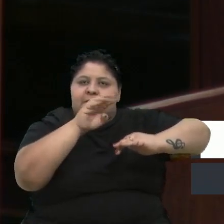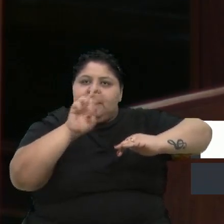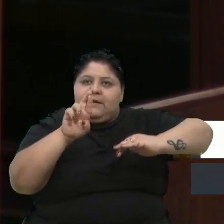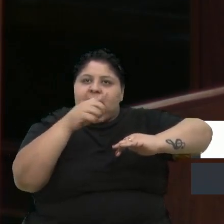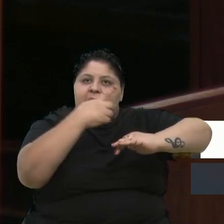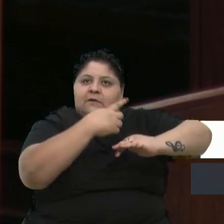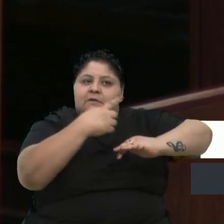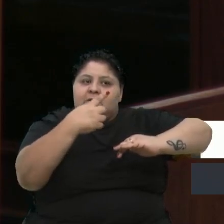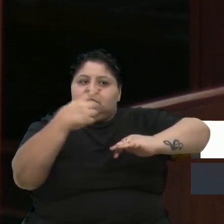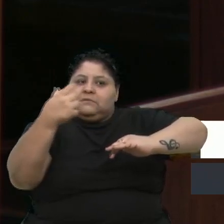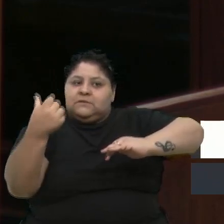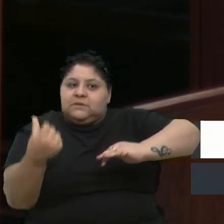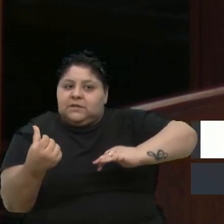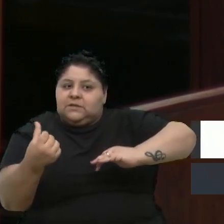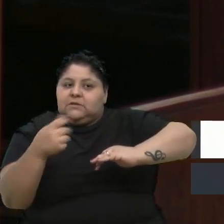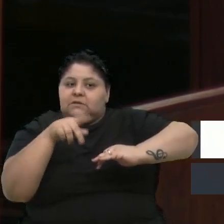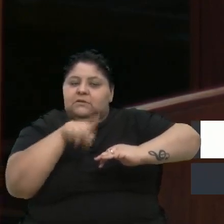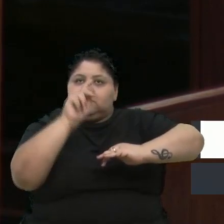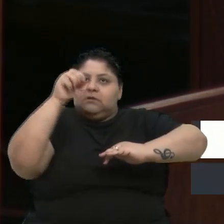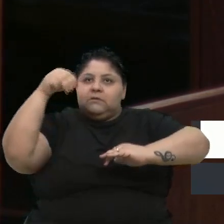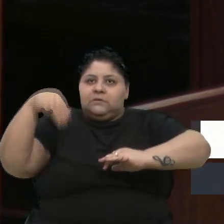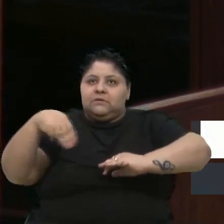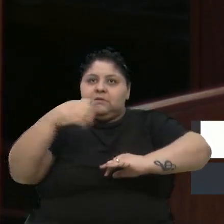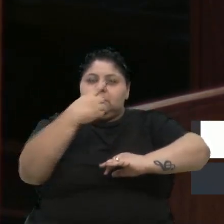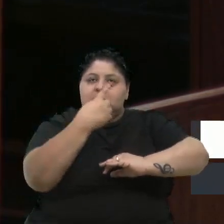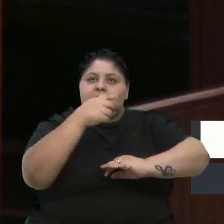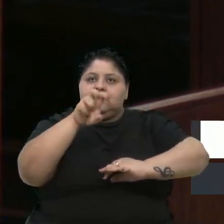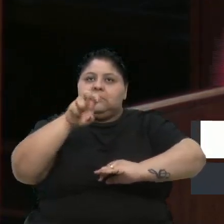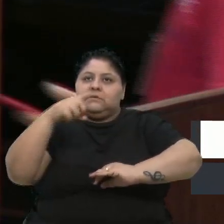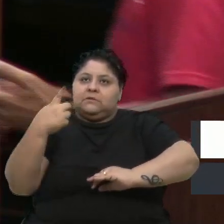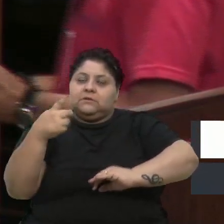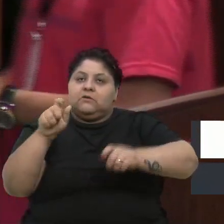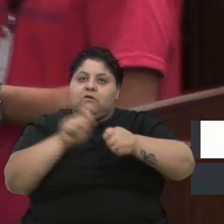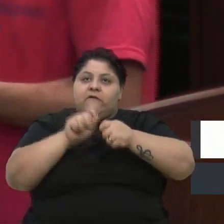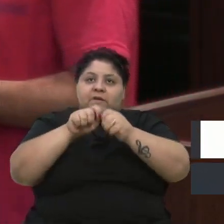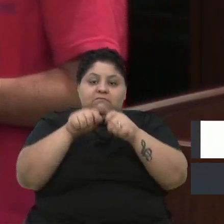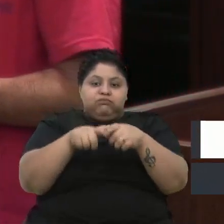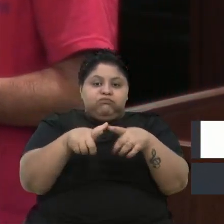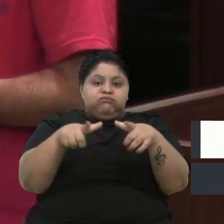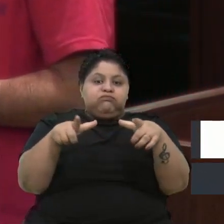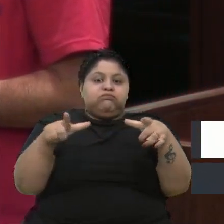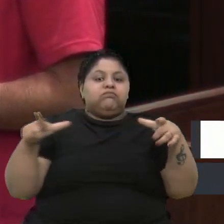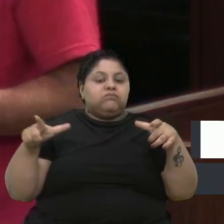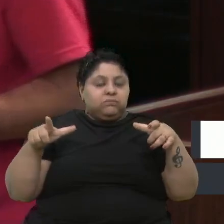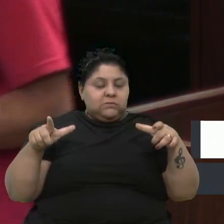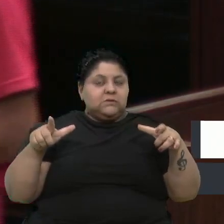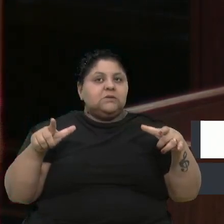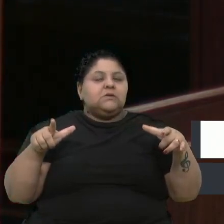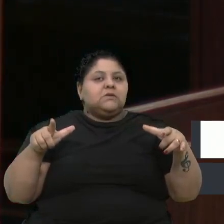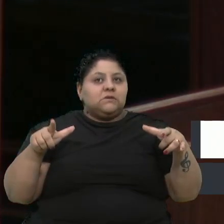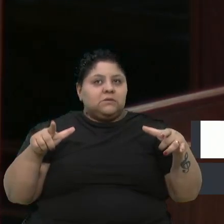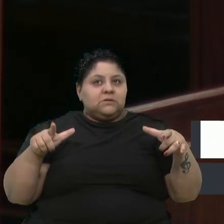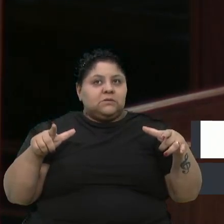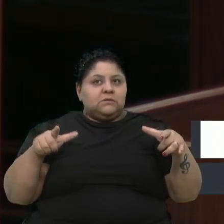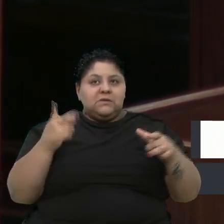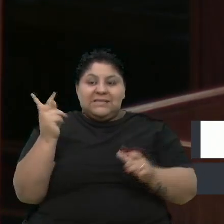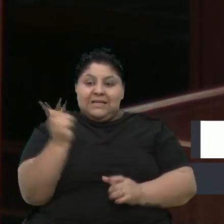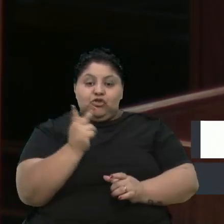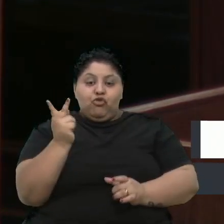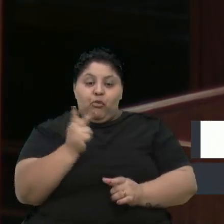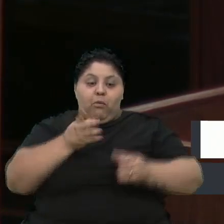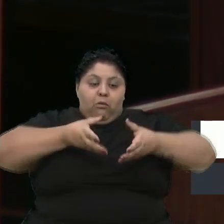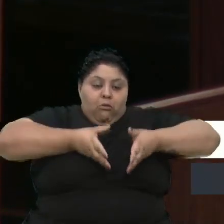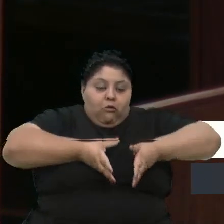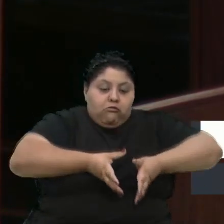possamos, então, fazer essa ampliação aí da duplicação da